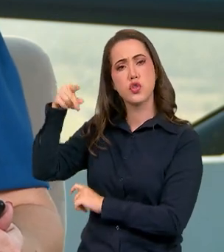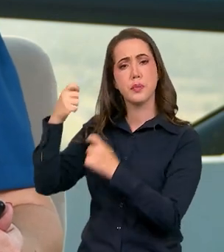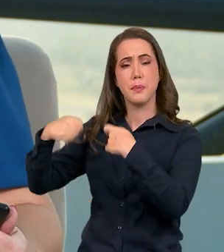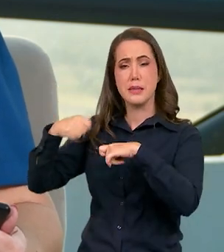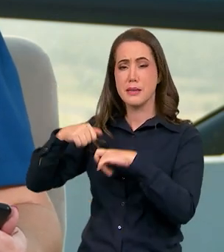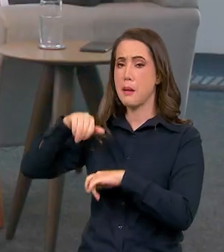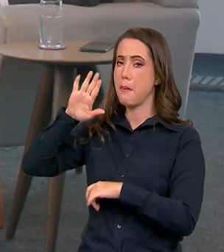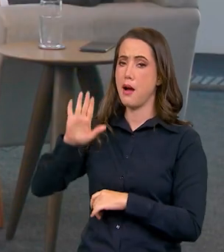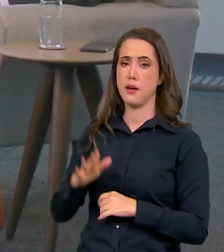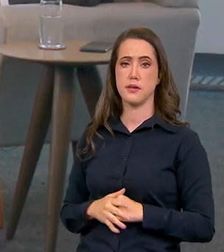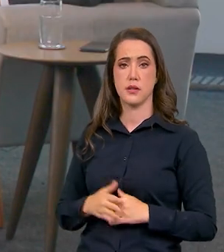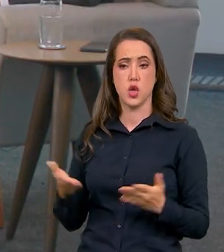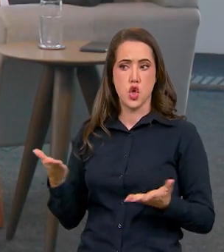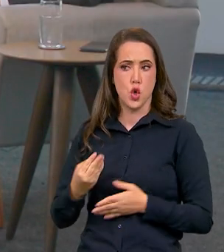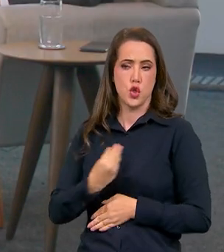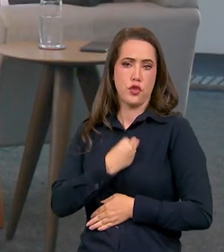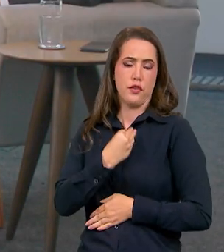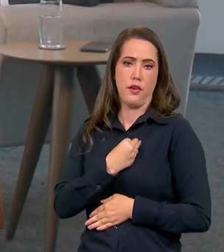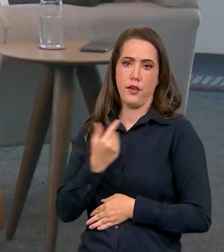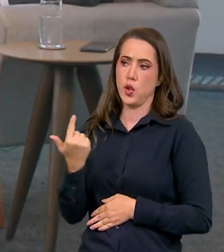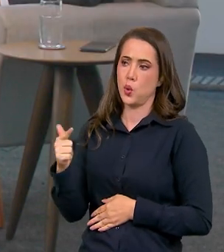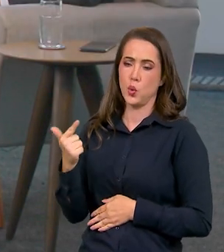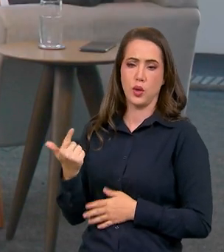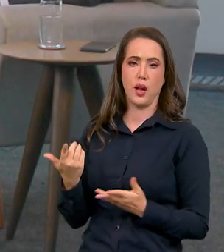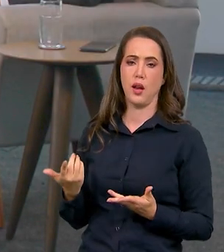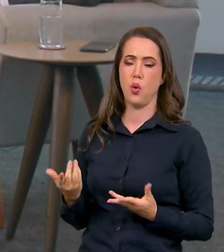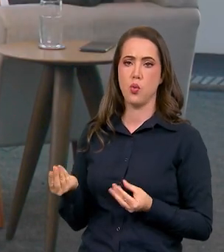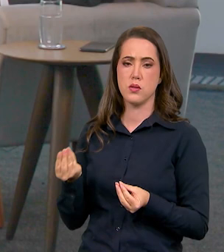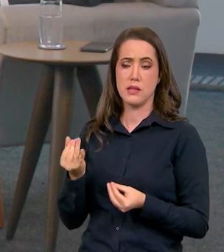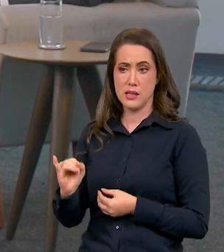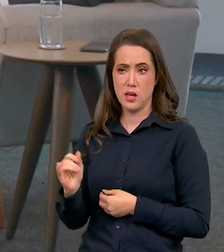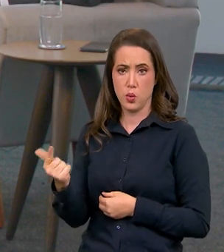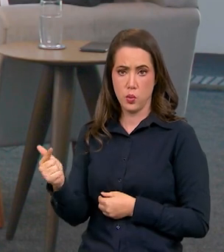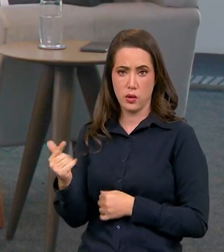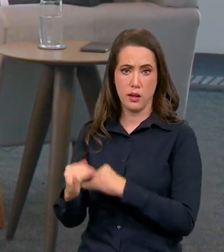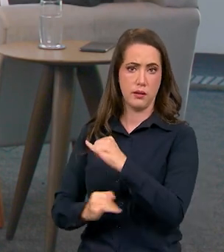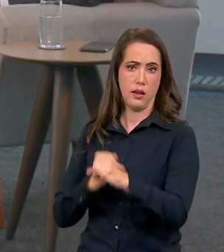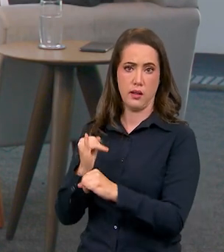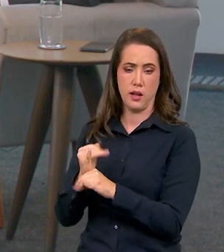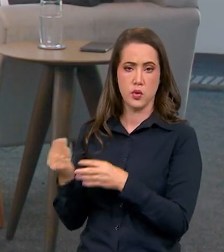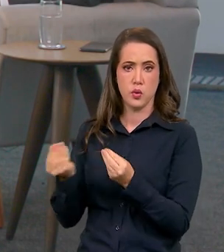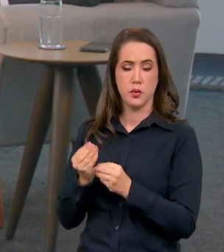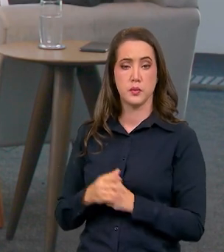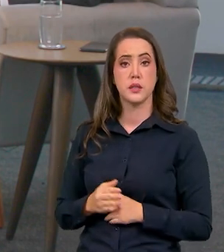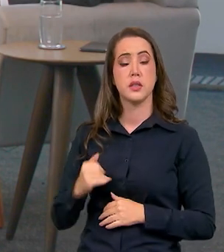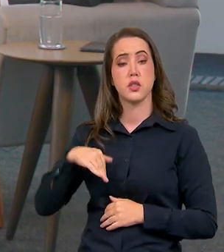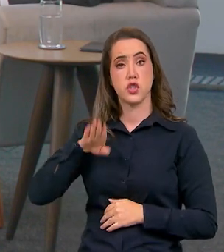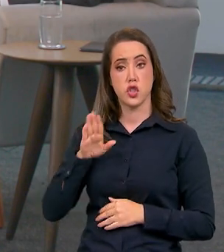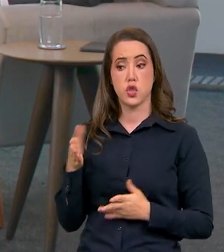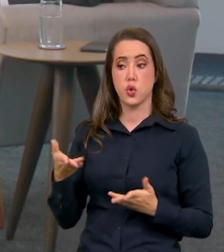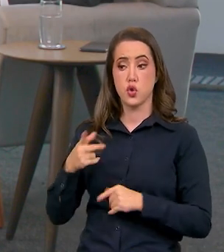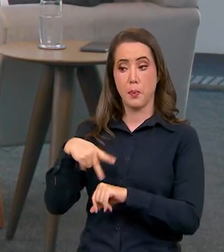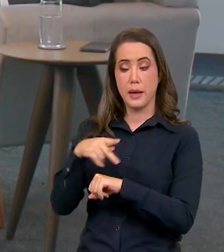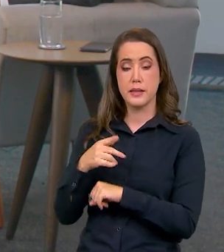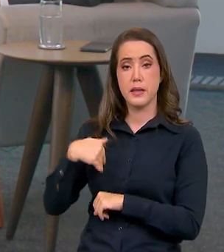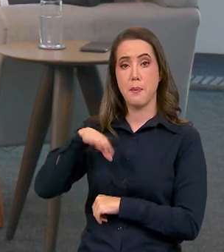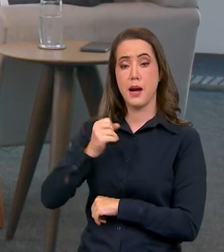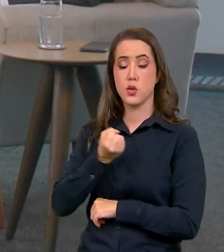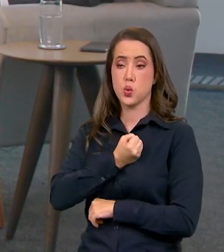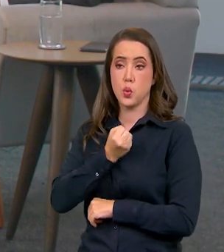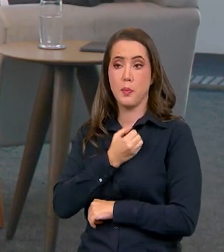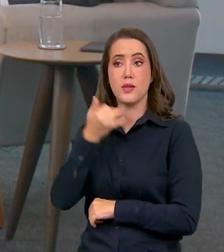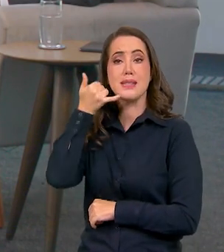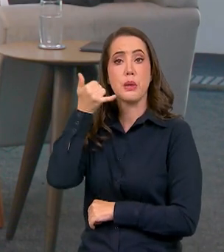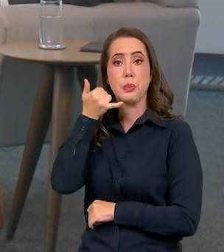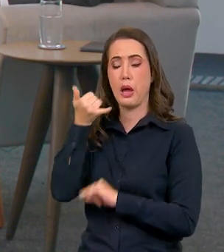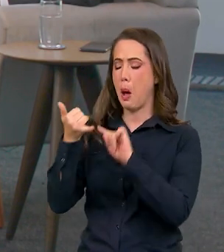tecnologia. E não se tem como viver hoje sem estar conectado. Nós temos um país que tem mais número de aparelhos celulares do que de